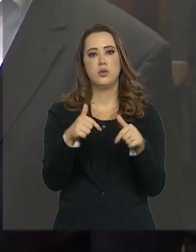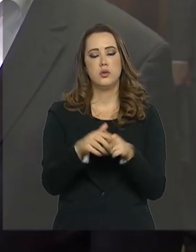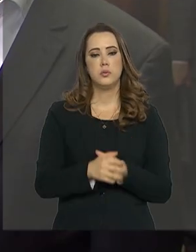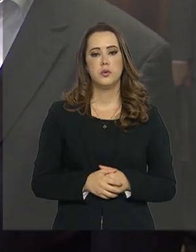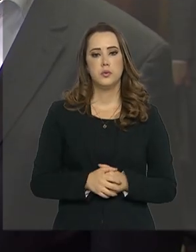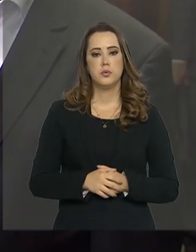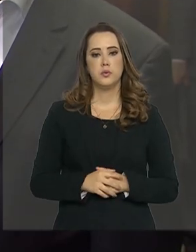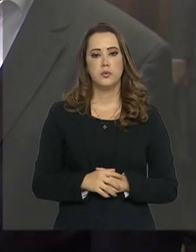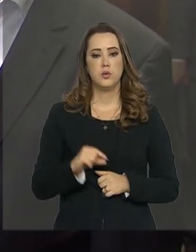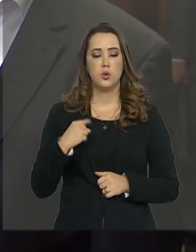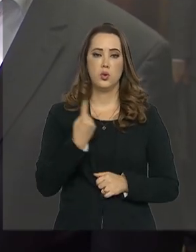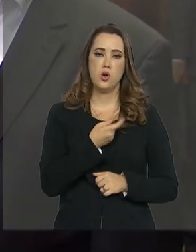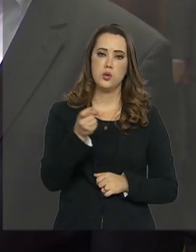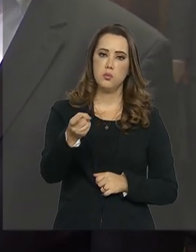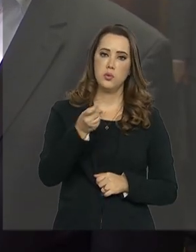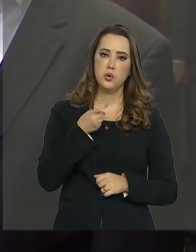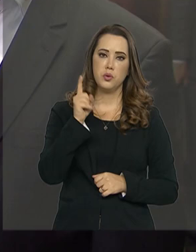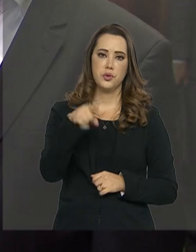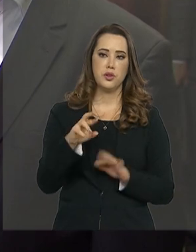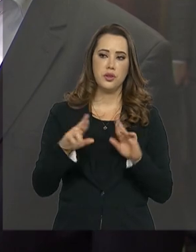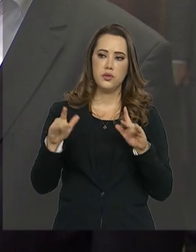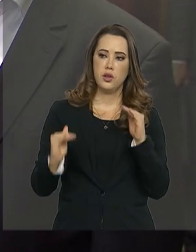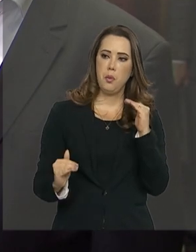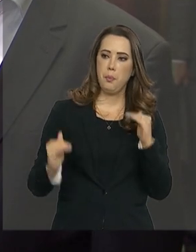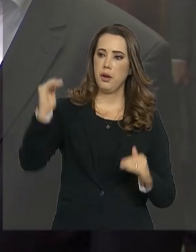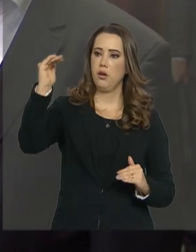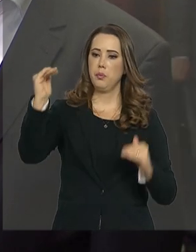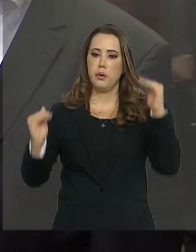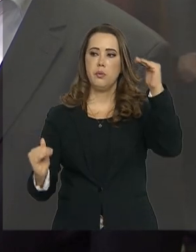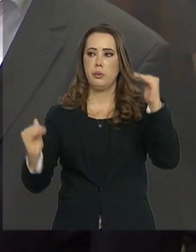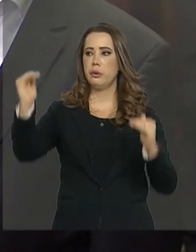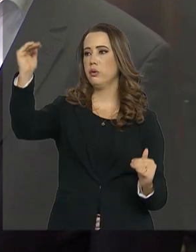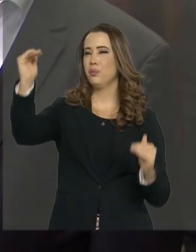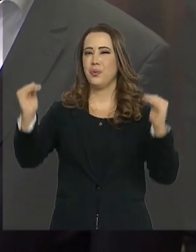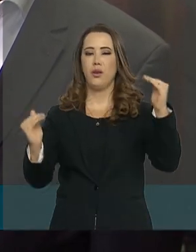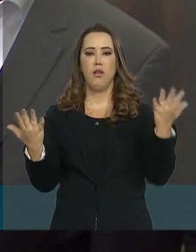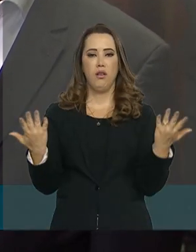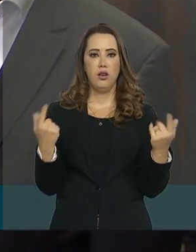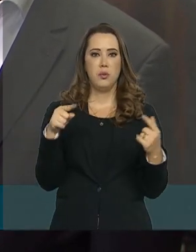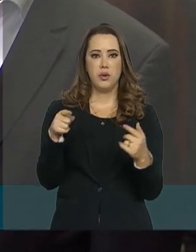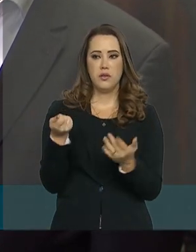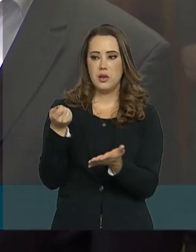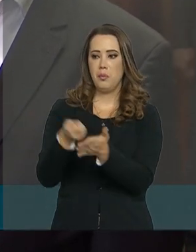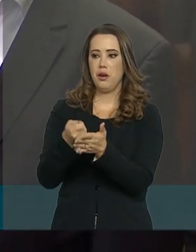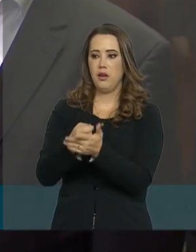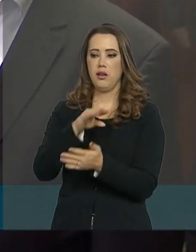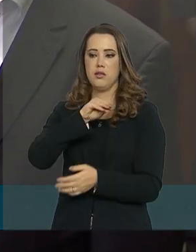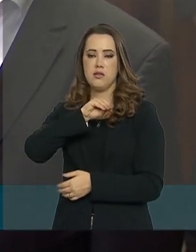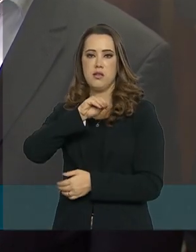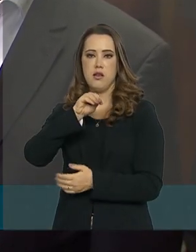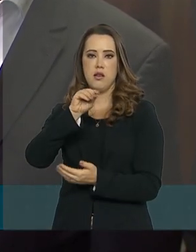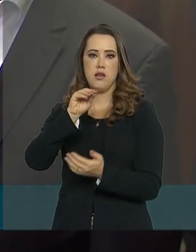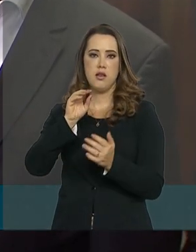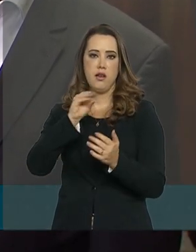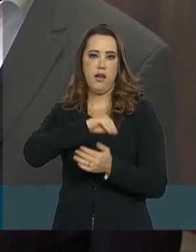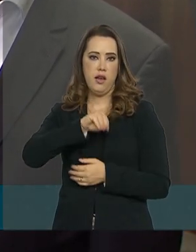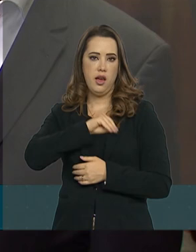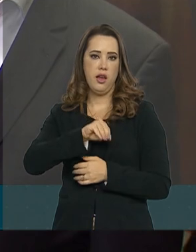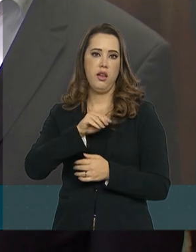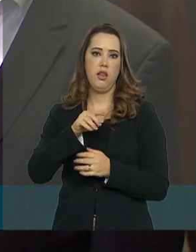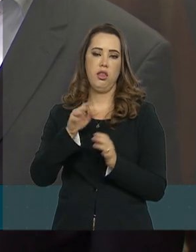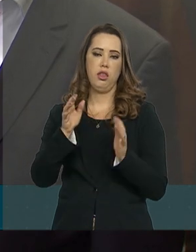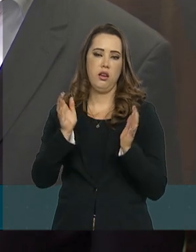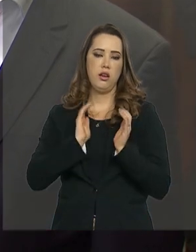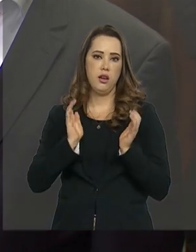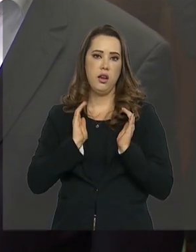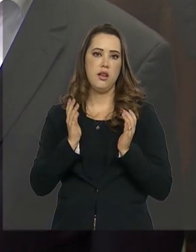A nossa tributação é extremamente desigual. Você tributa renda, propriedade e trabalho, consumo.